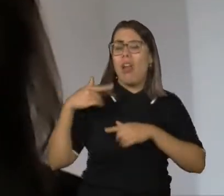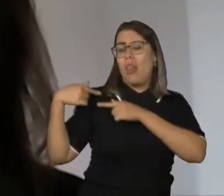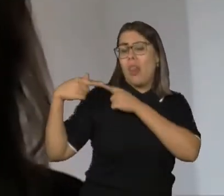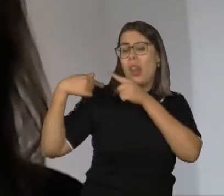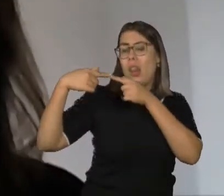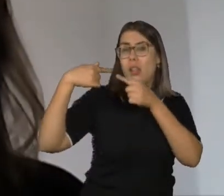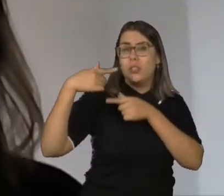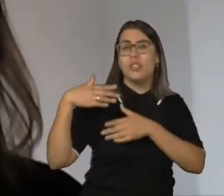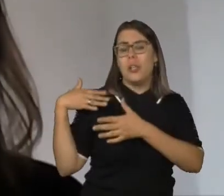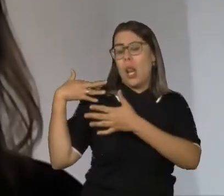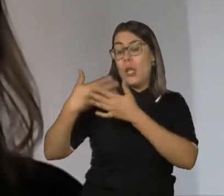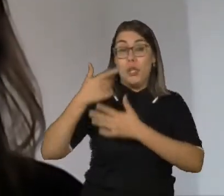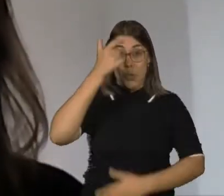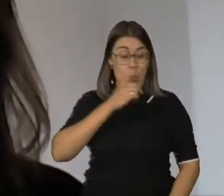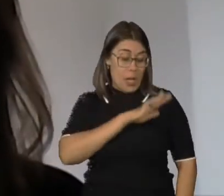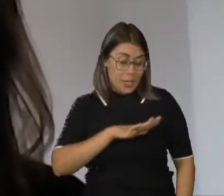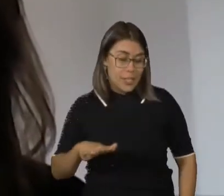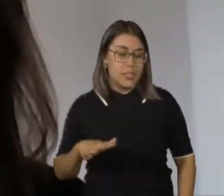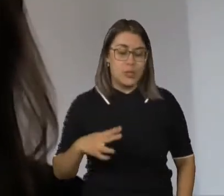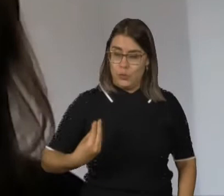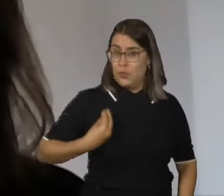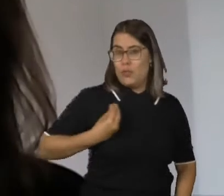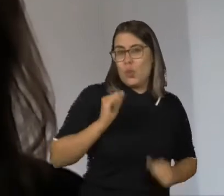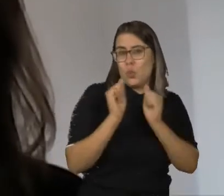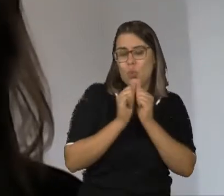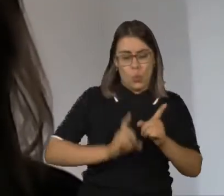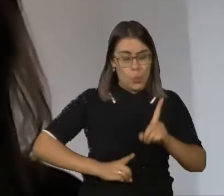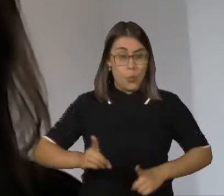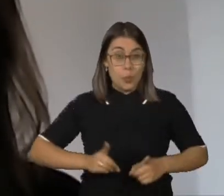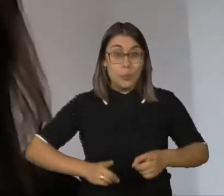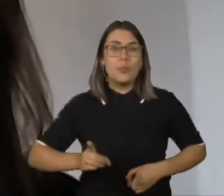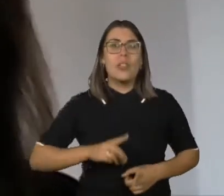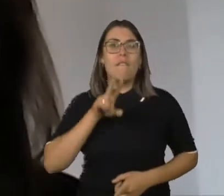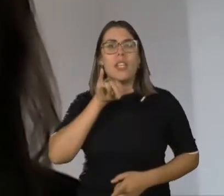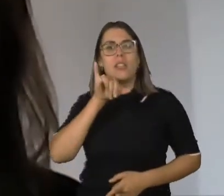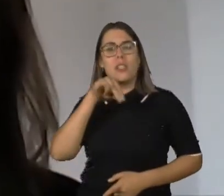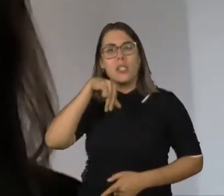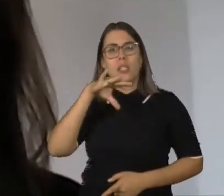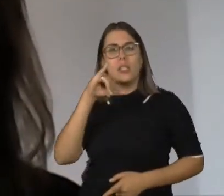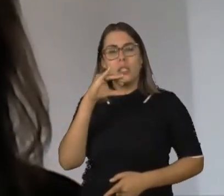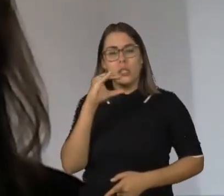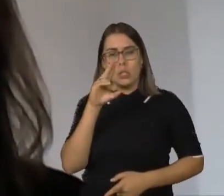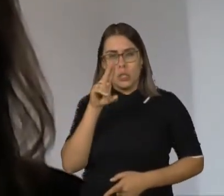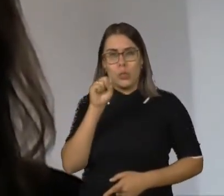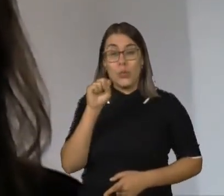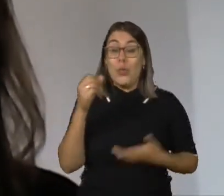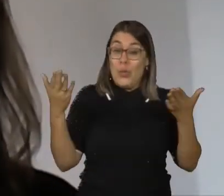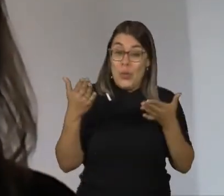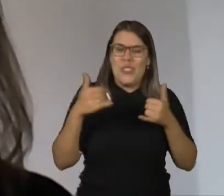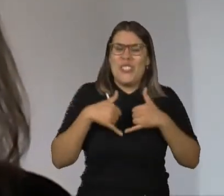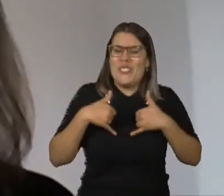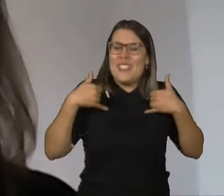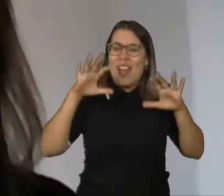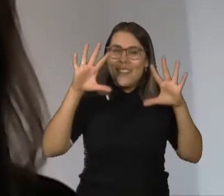infância, quando eu convivendo com o meu primo, Vinícius Estreda. Inclusive, hoje o Vinícius está de aniversário, gostaria de mandar